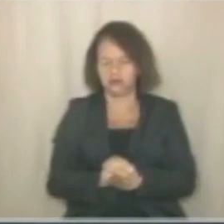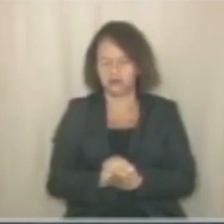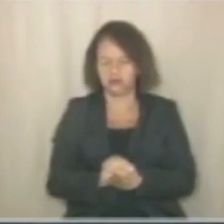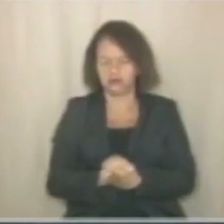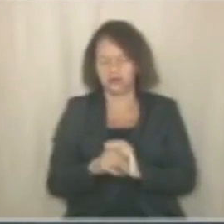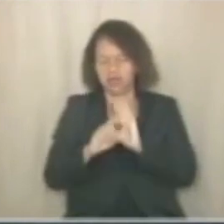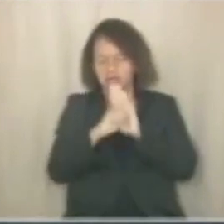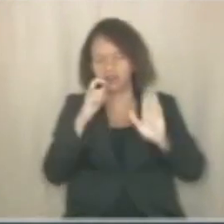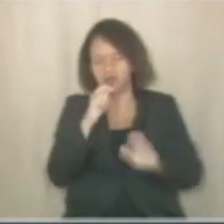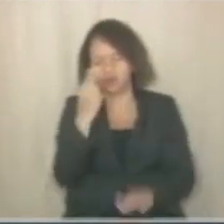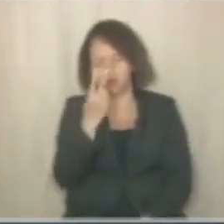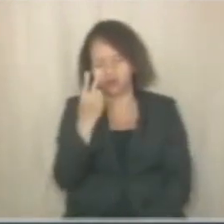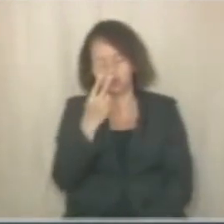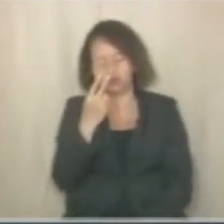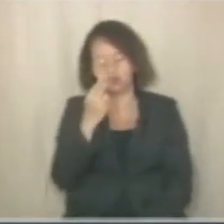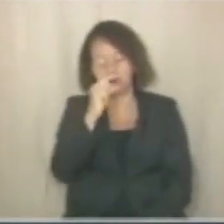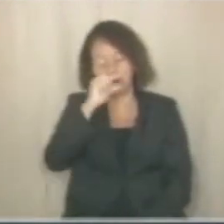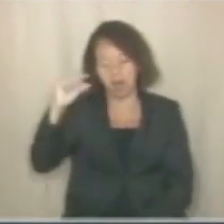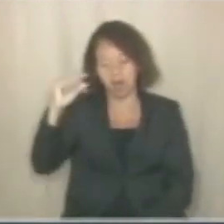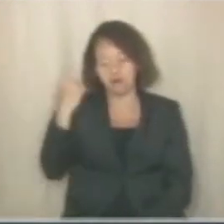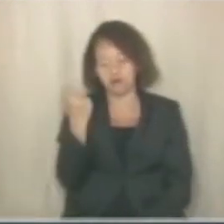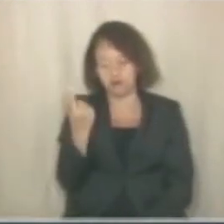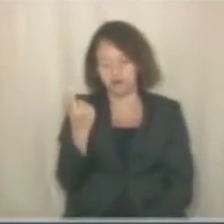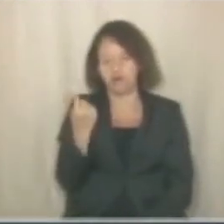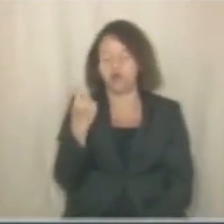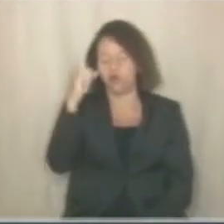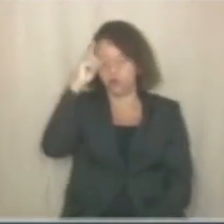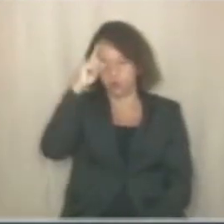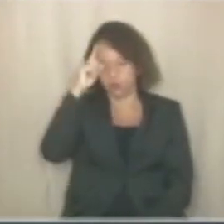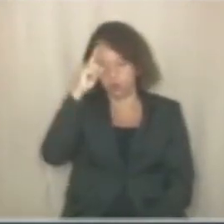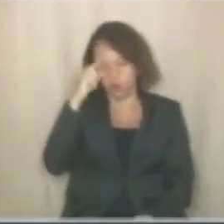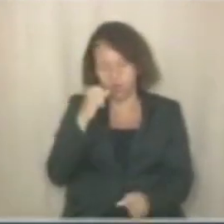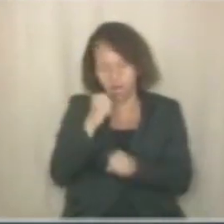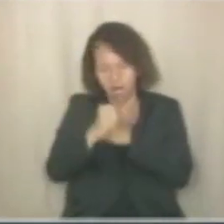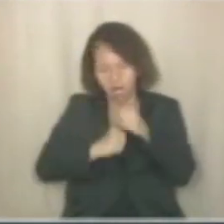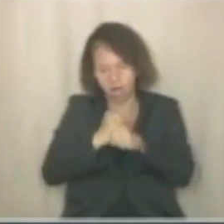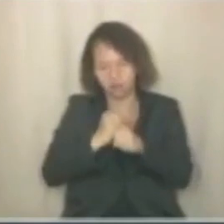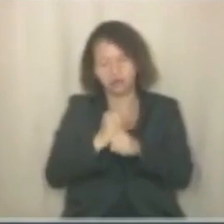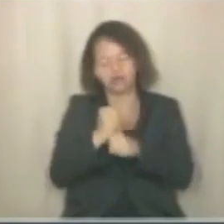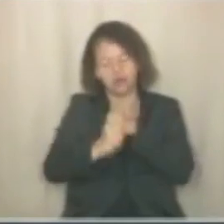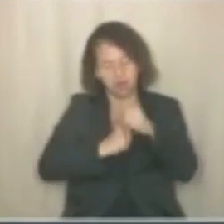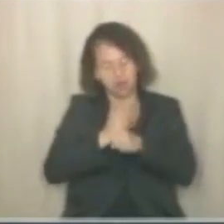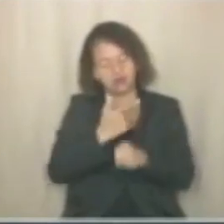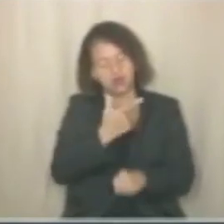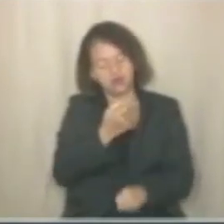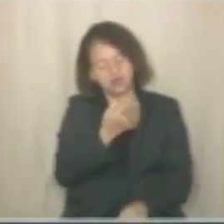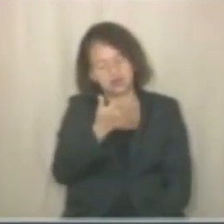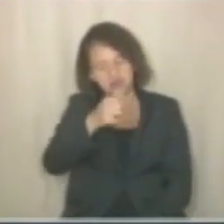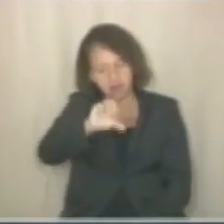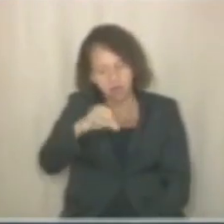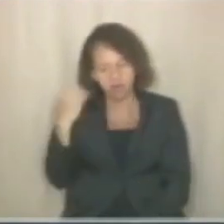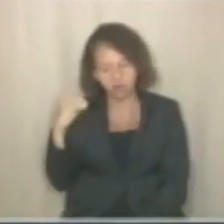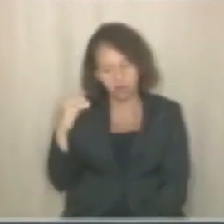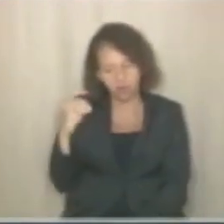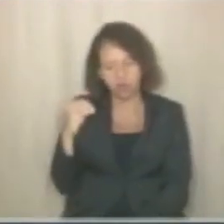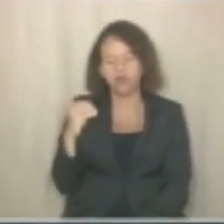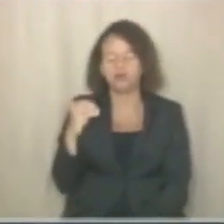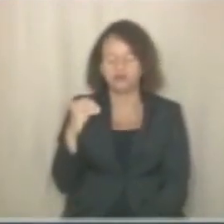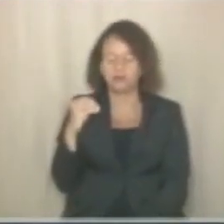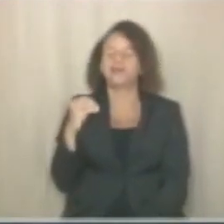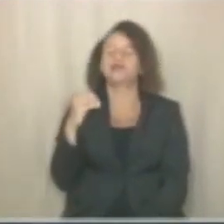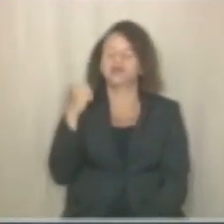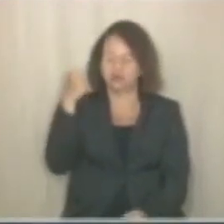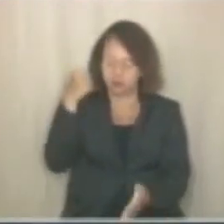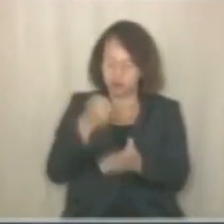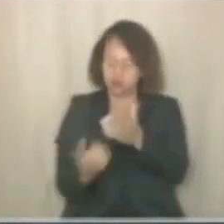Artigo 2, parágrafo 1. A cada ano, a partir de outubro de 2019, deverão